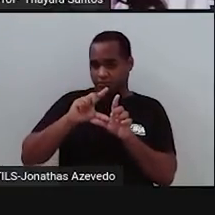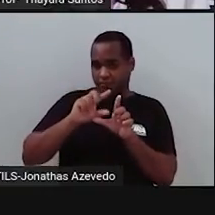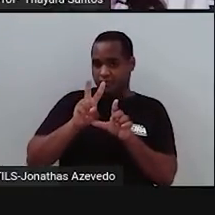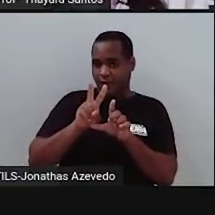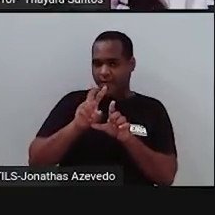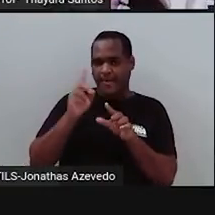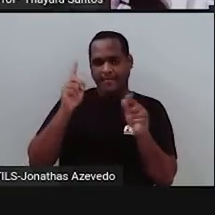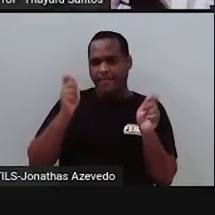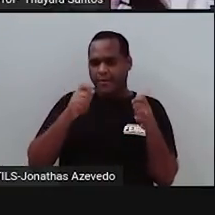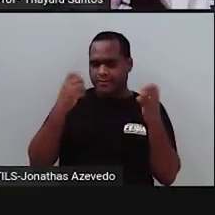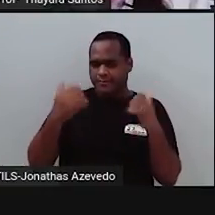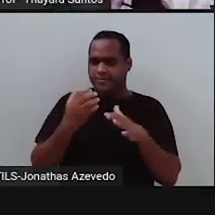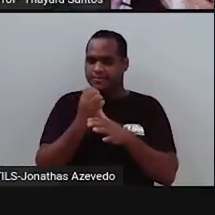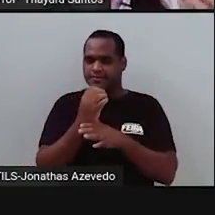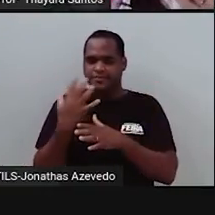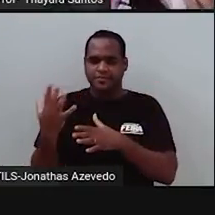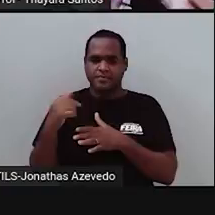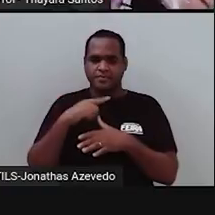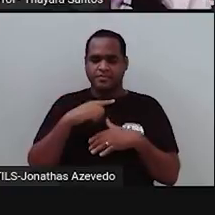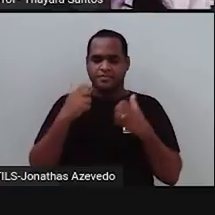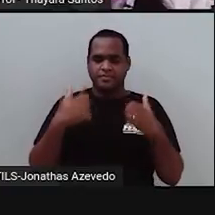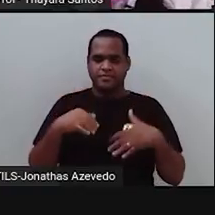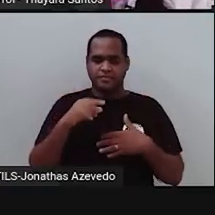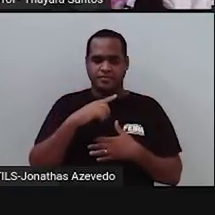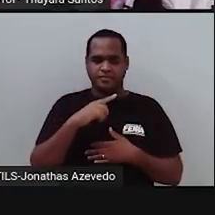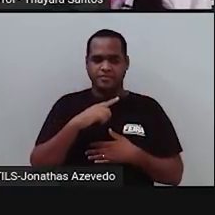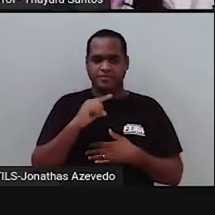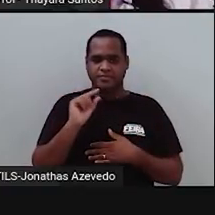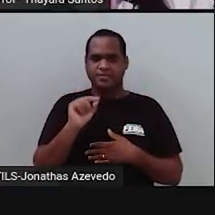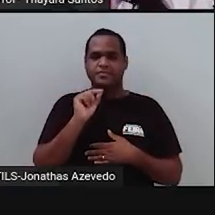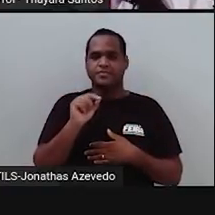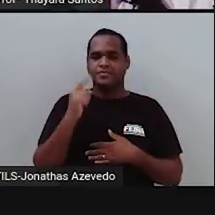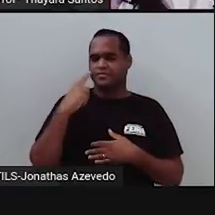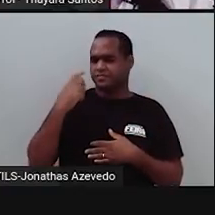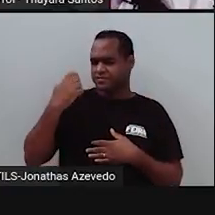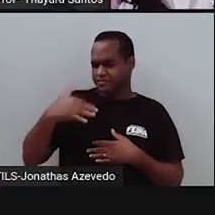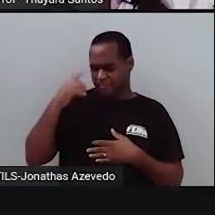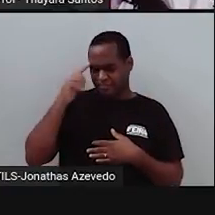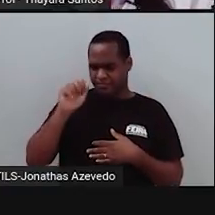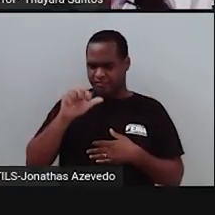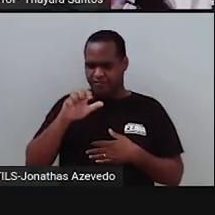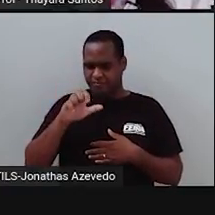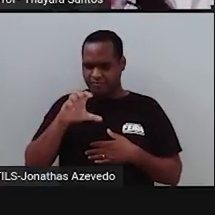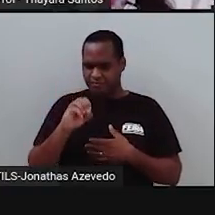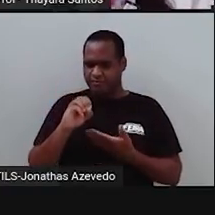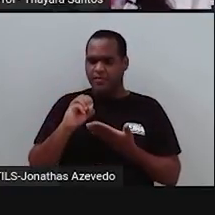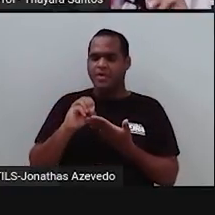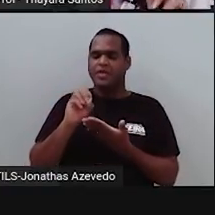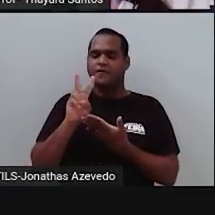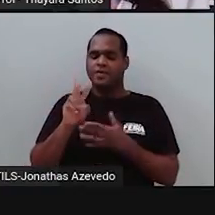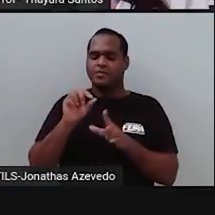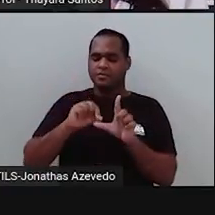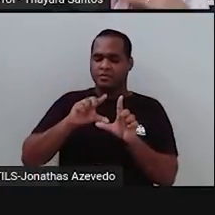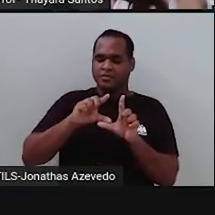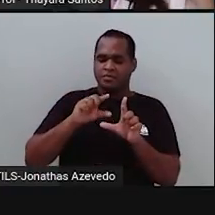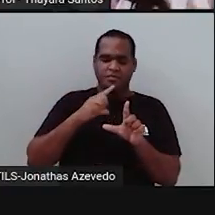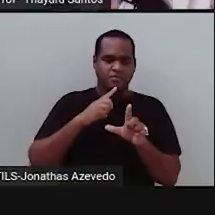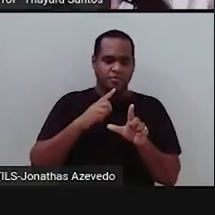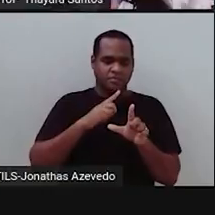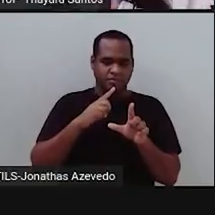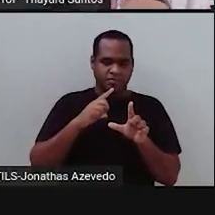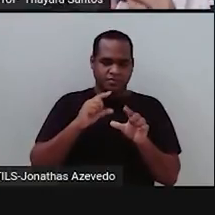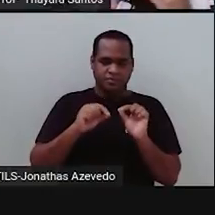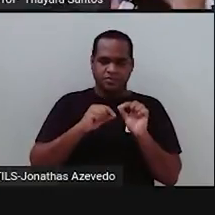ter ervilhas de semente amarela. O alelo V minúsculo condiciona